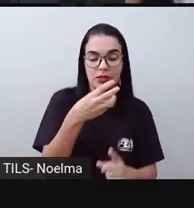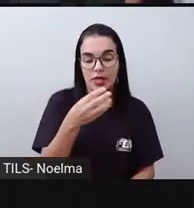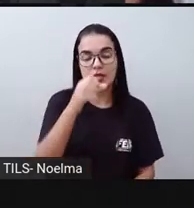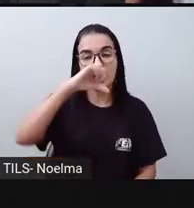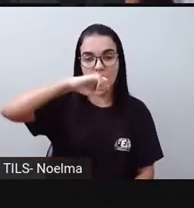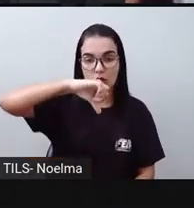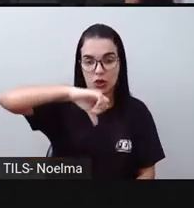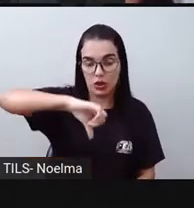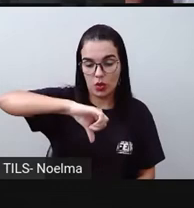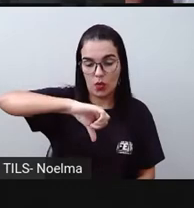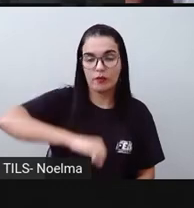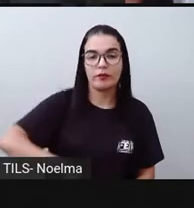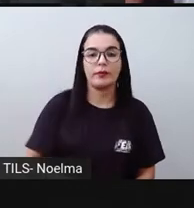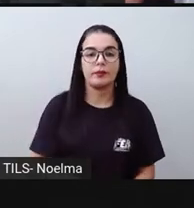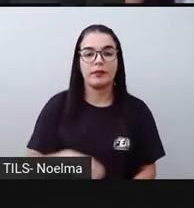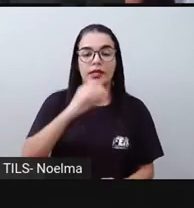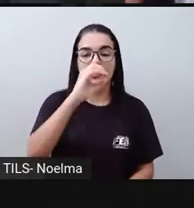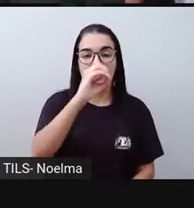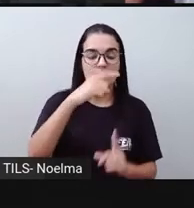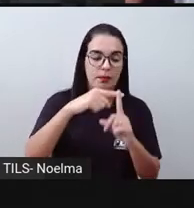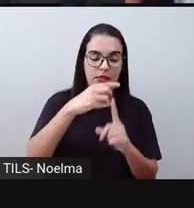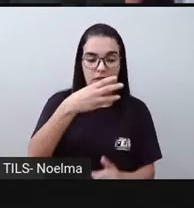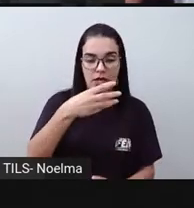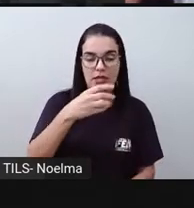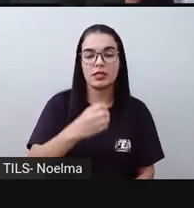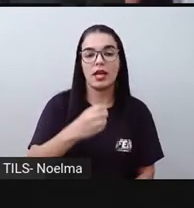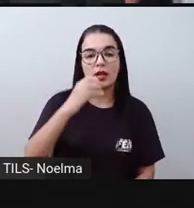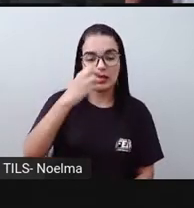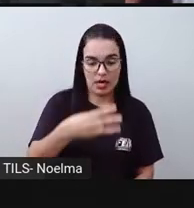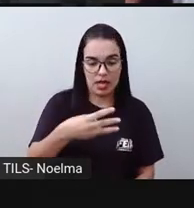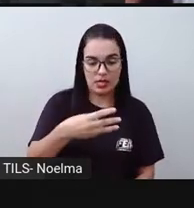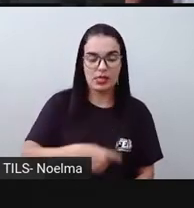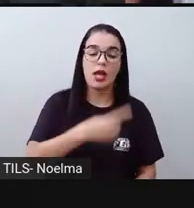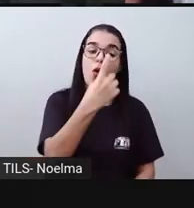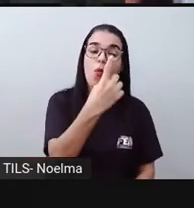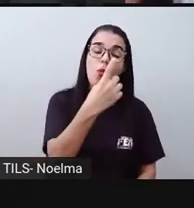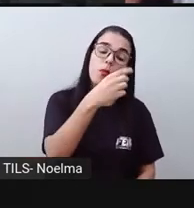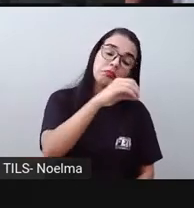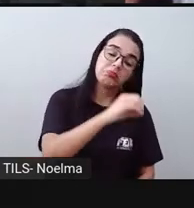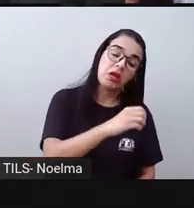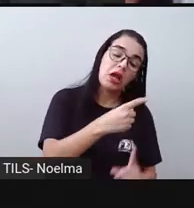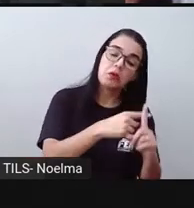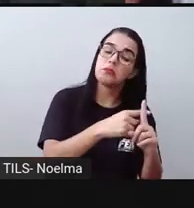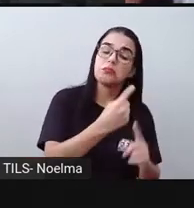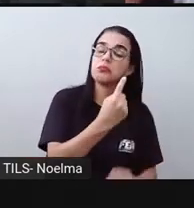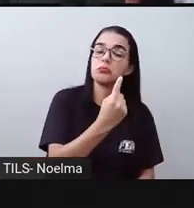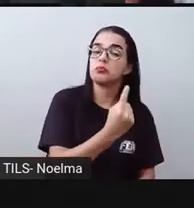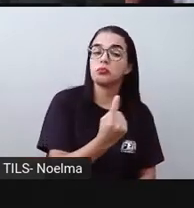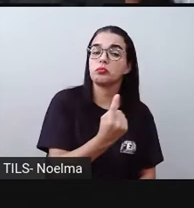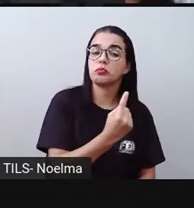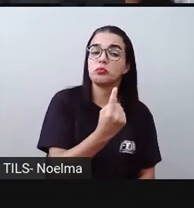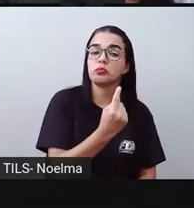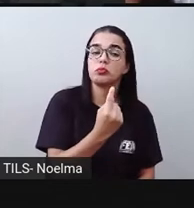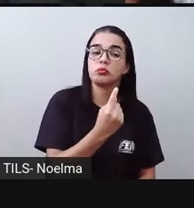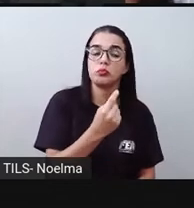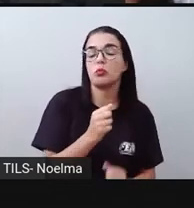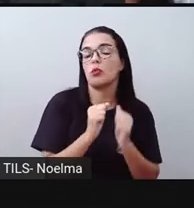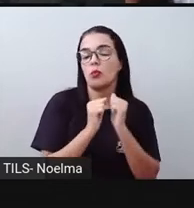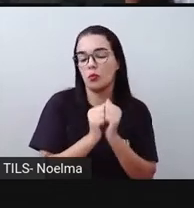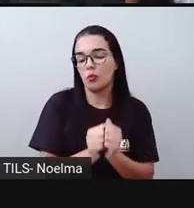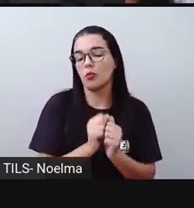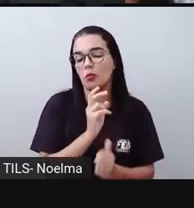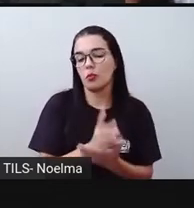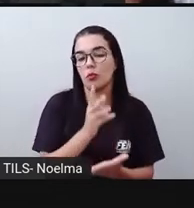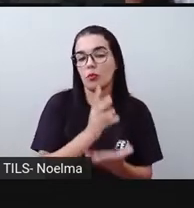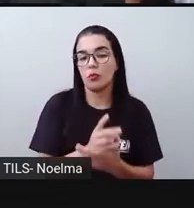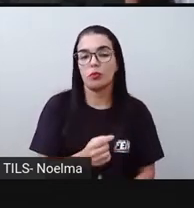mais 3, 9. 0 mais 3, 3. E o 1 não tem com ninguém para juntar, para somar com ele, eu